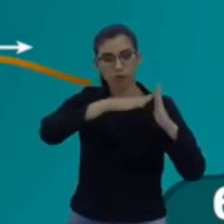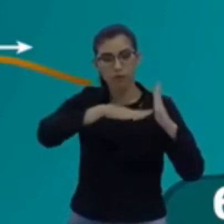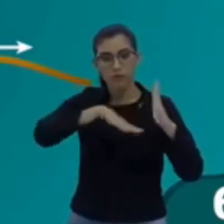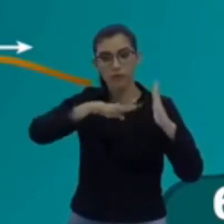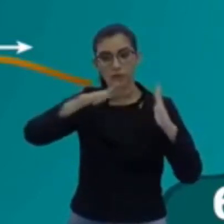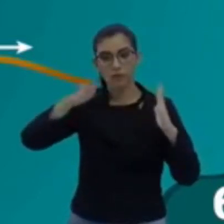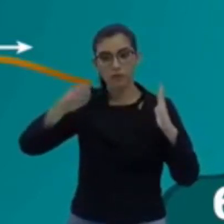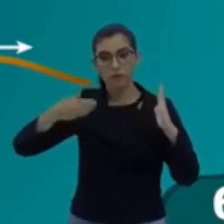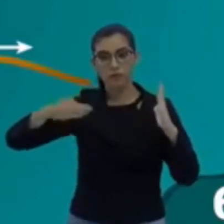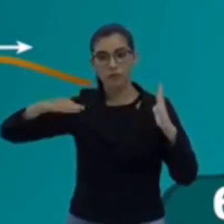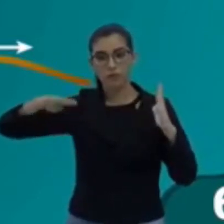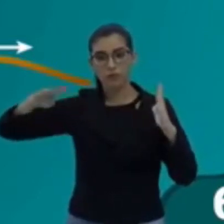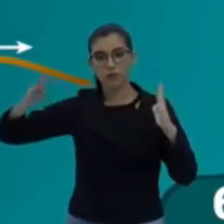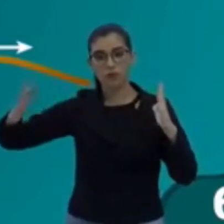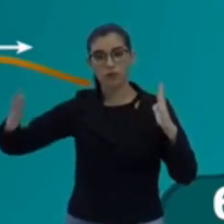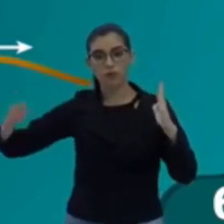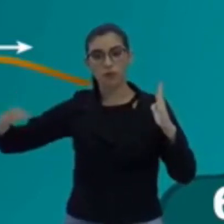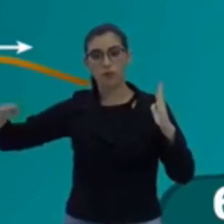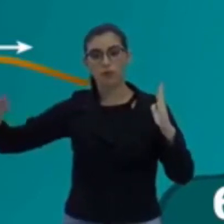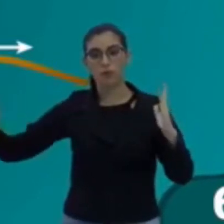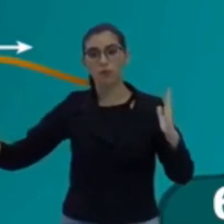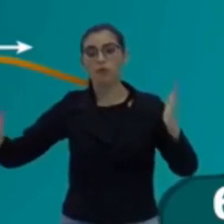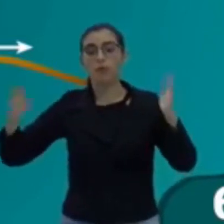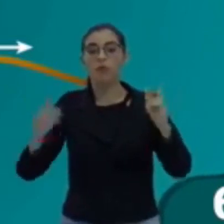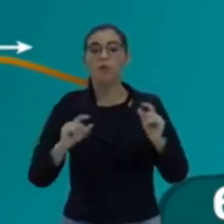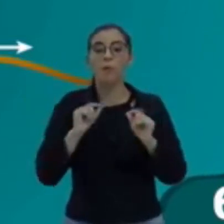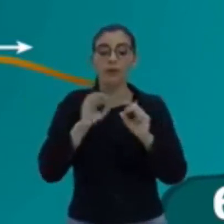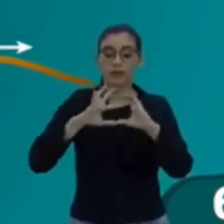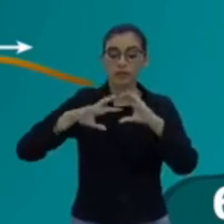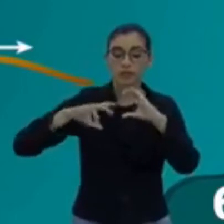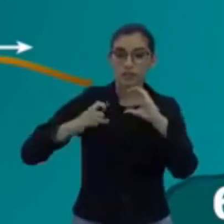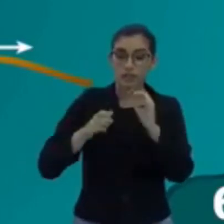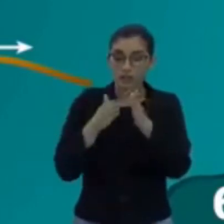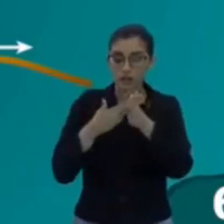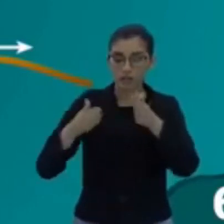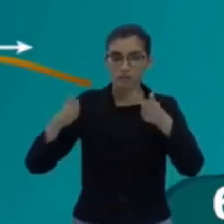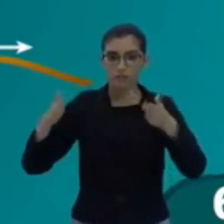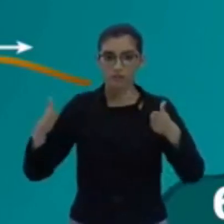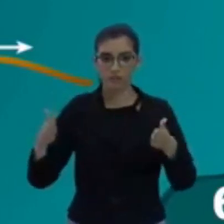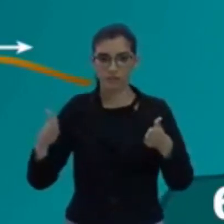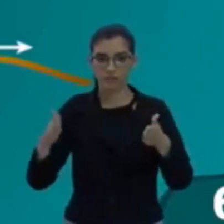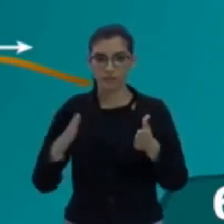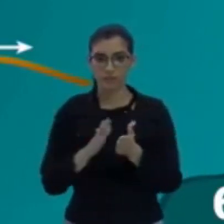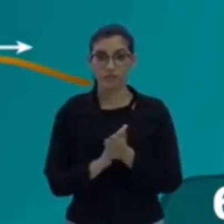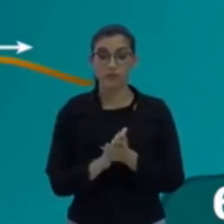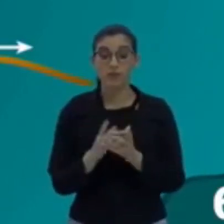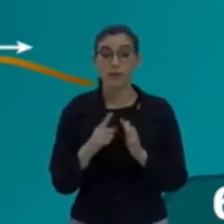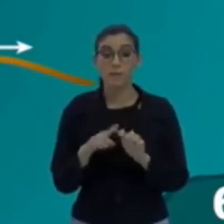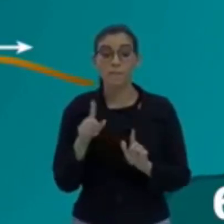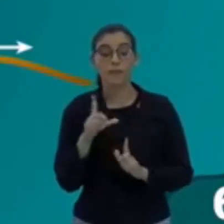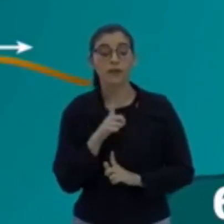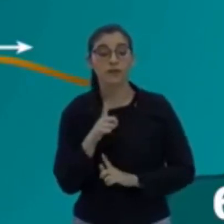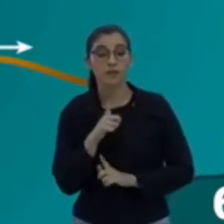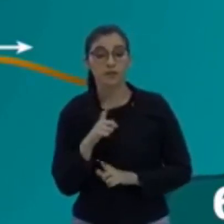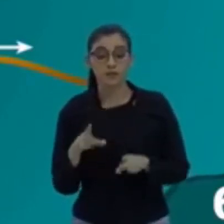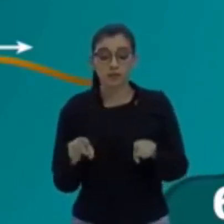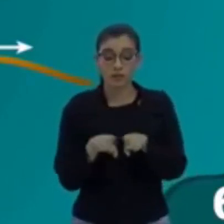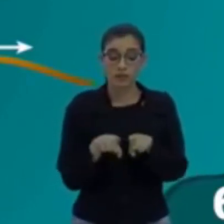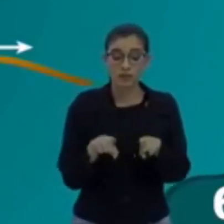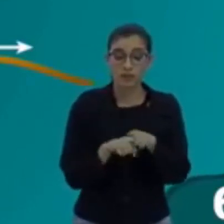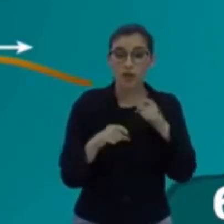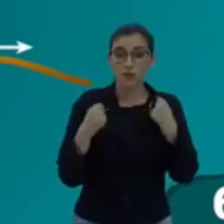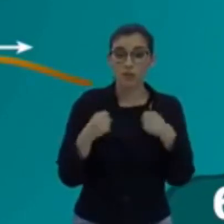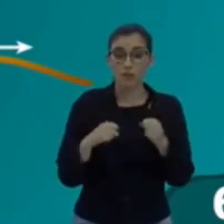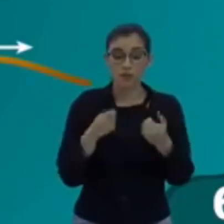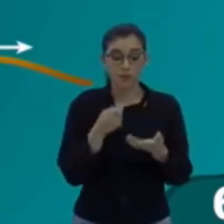Uma das características da onda é o comprimento de onda. Mas, eu também posso definir essa